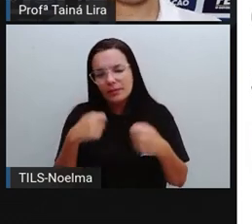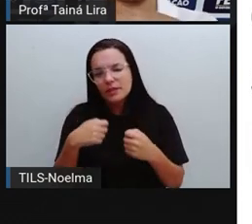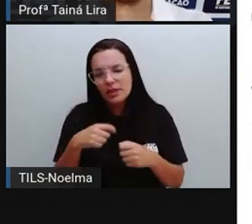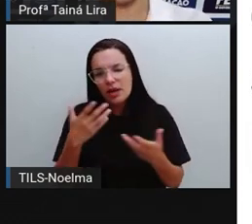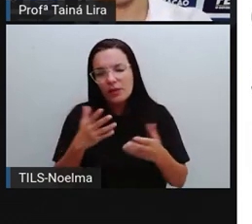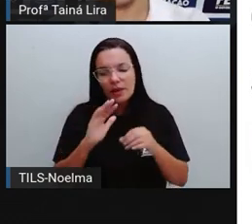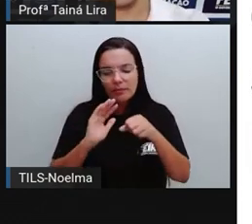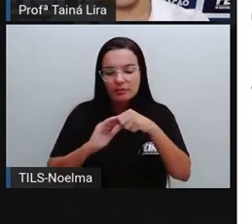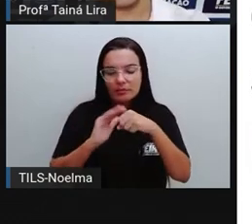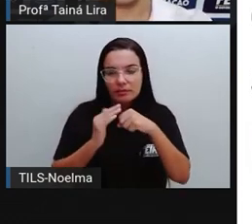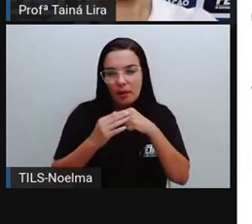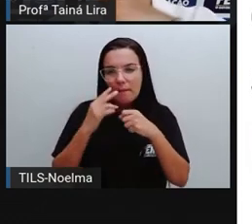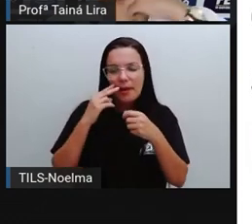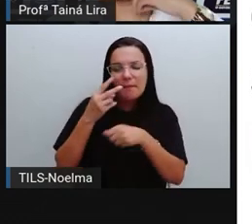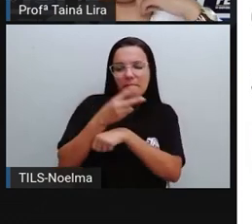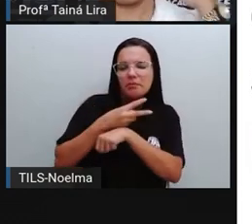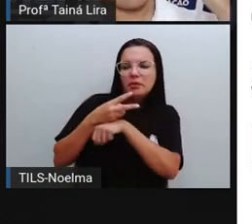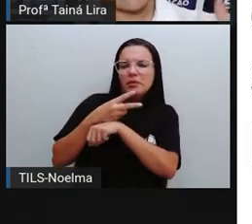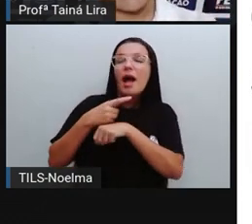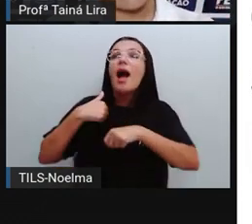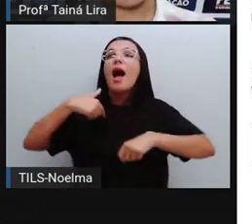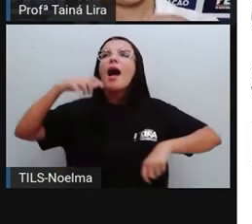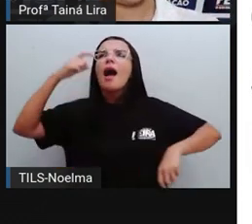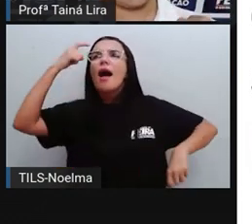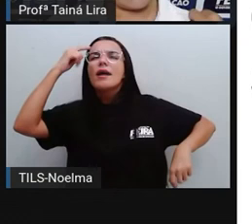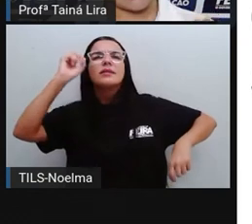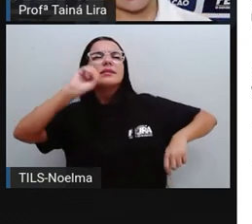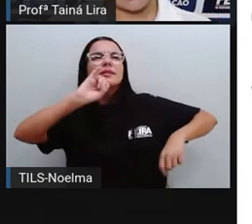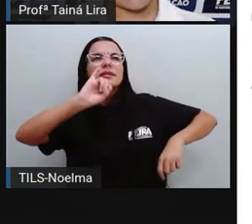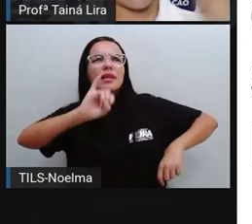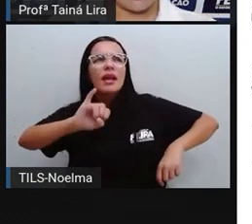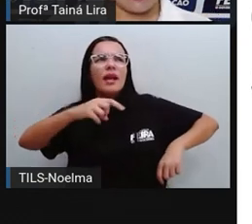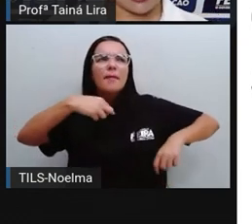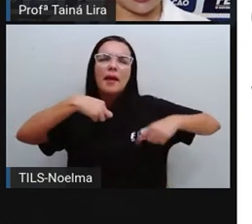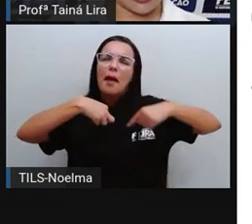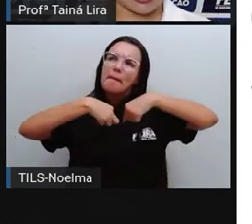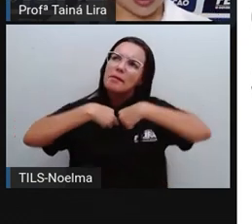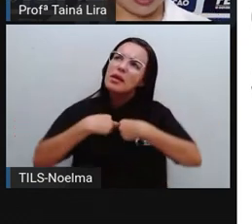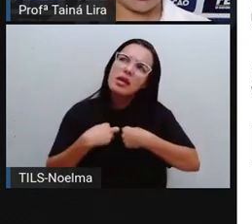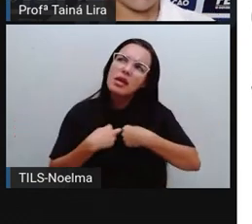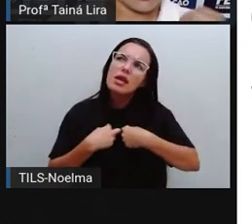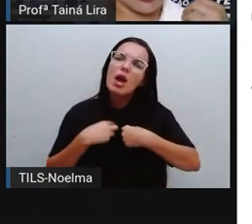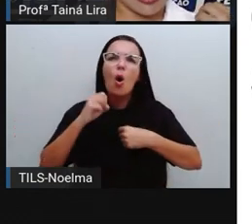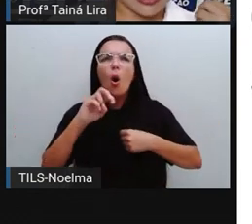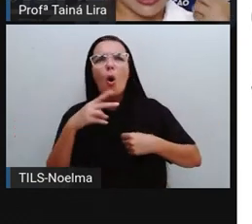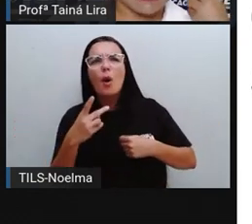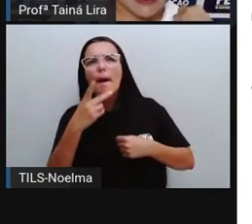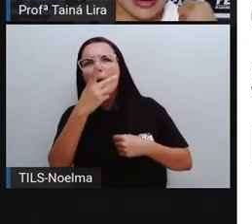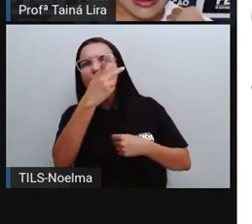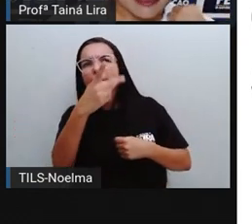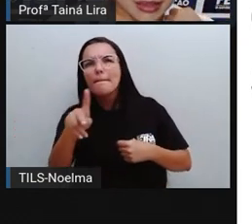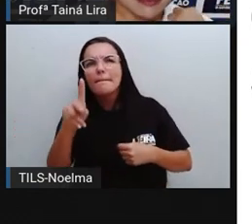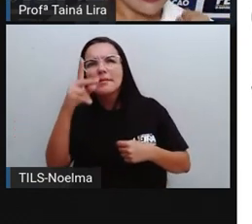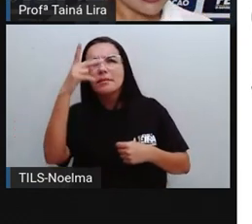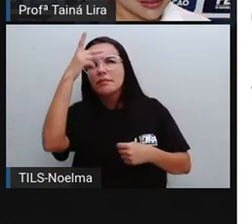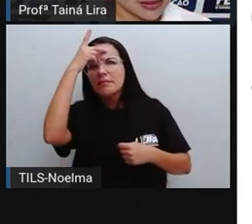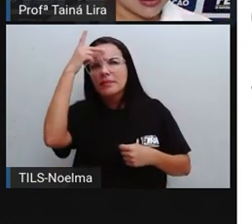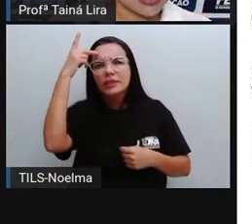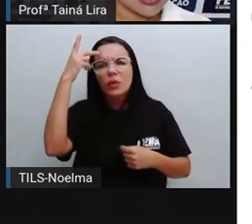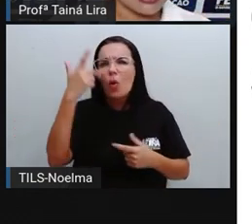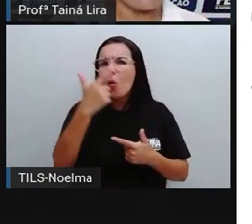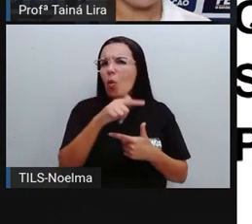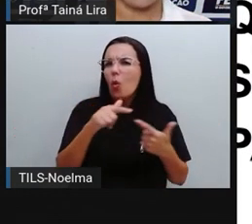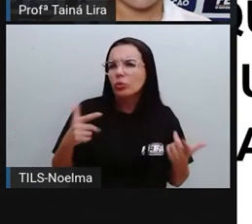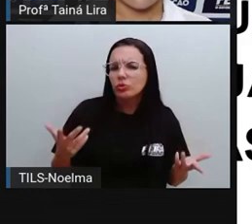pensar, ó, se o anúncio, se a propaganda, se o texto publicitário tem público-alvo, tem algum que é para mim, para a